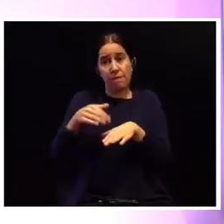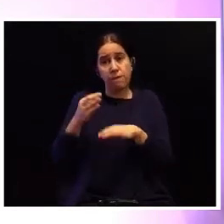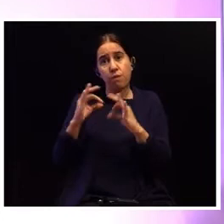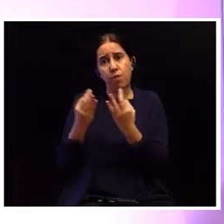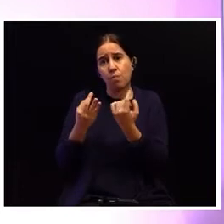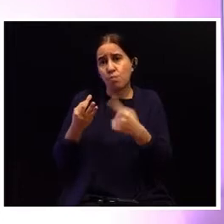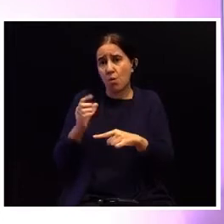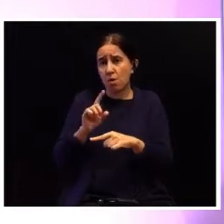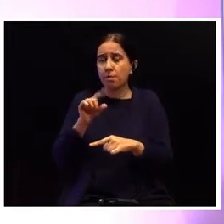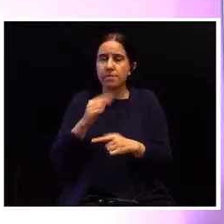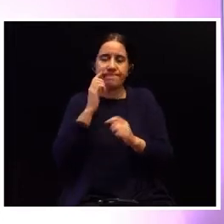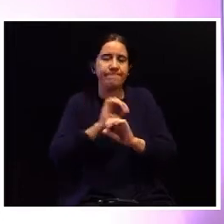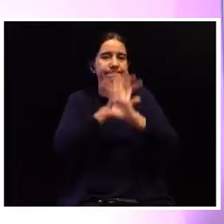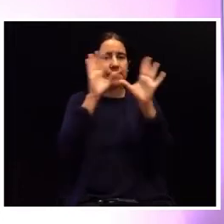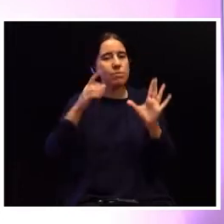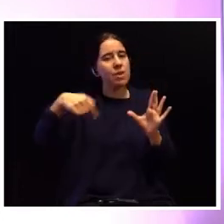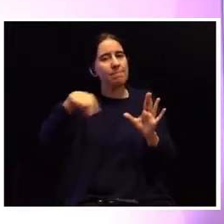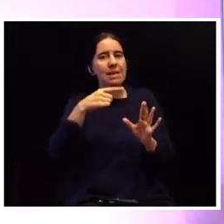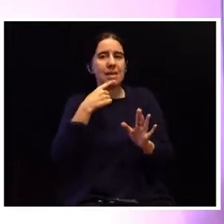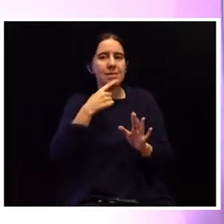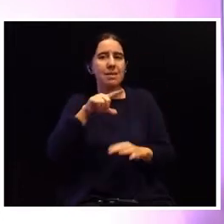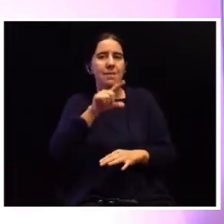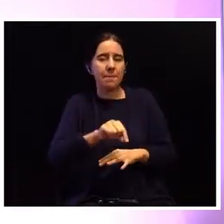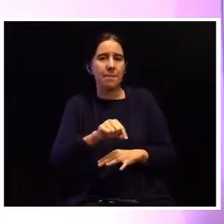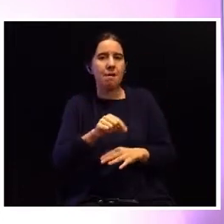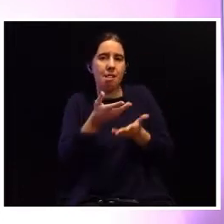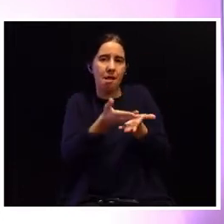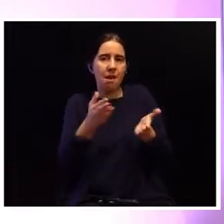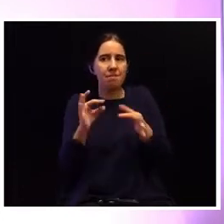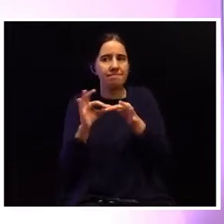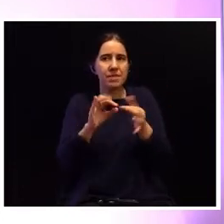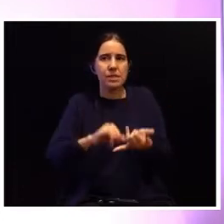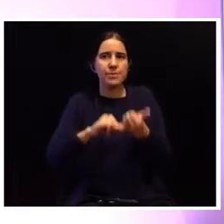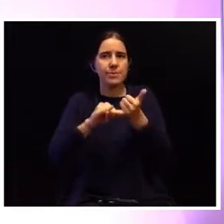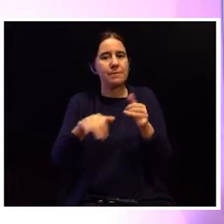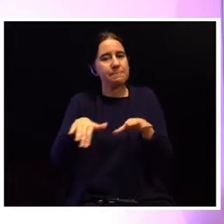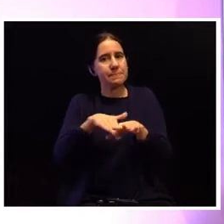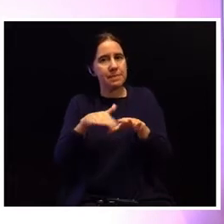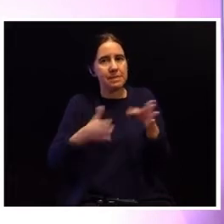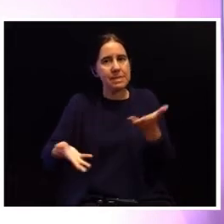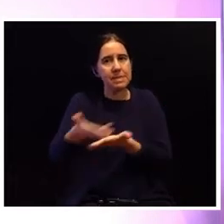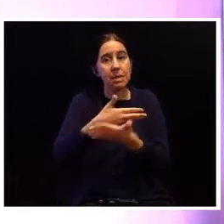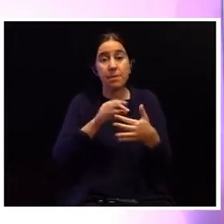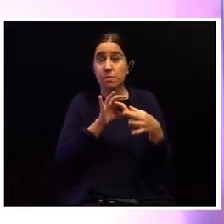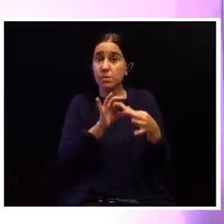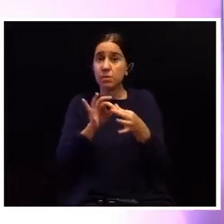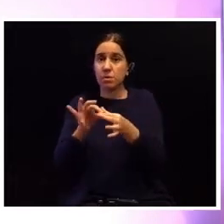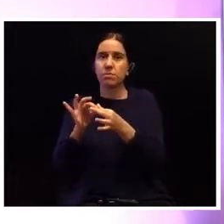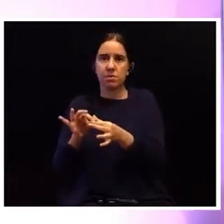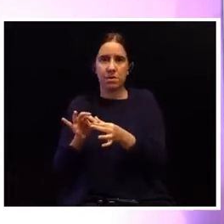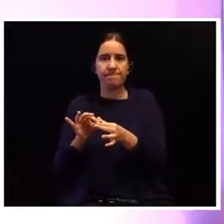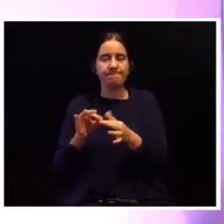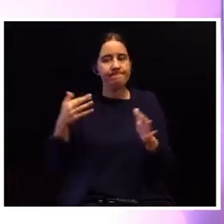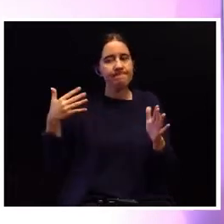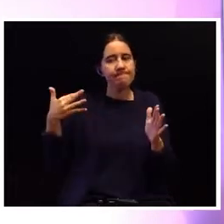fórum, mas evidentemente porque elas refletem também laços estreitos de participação e de colaboração que